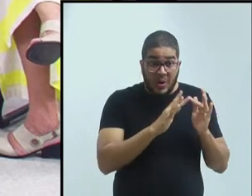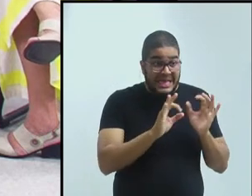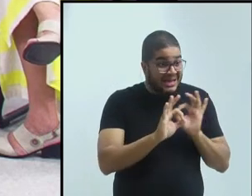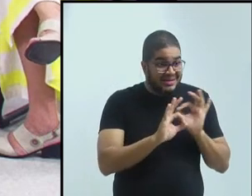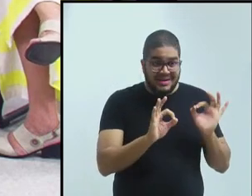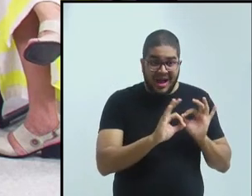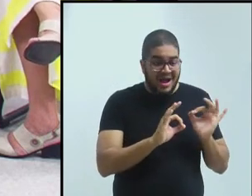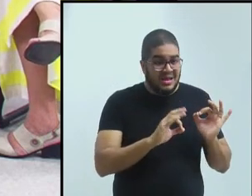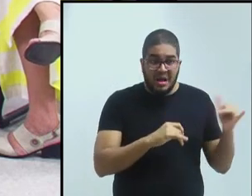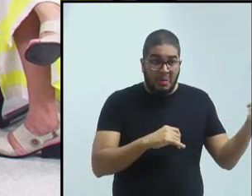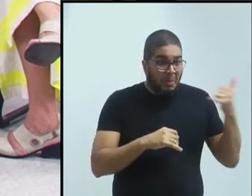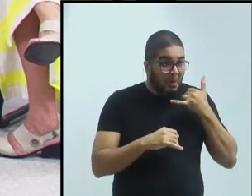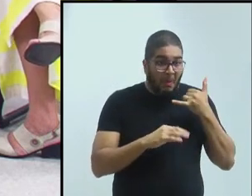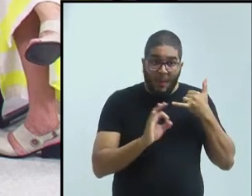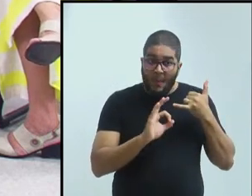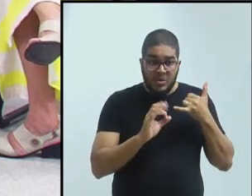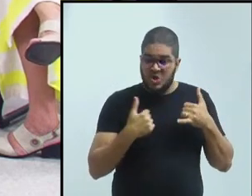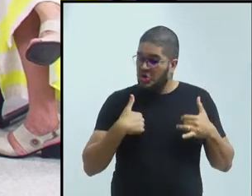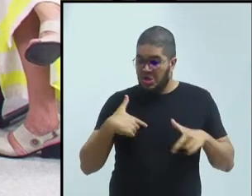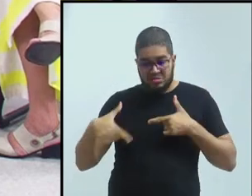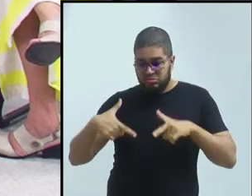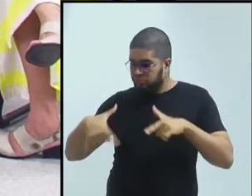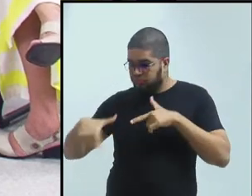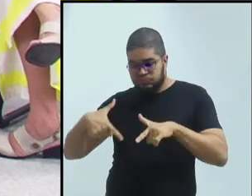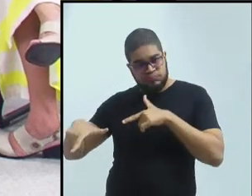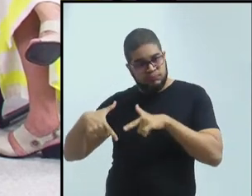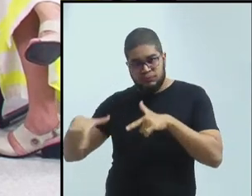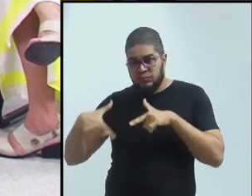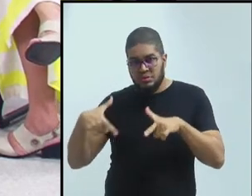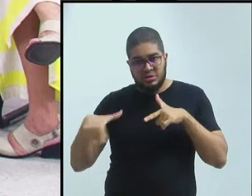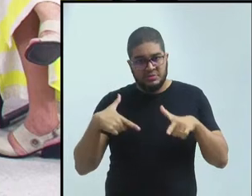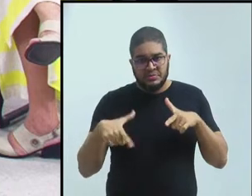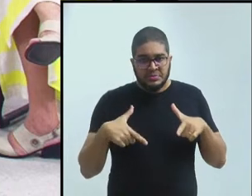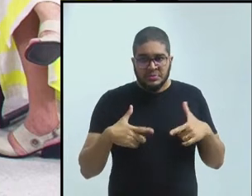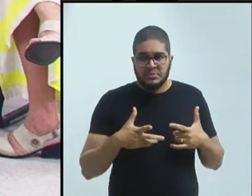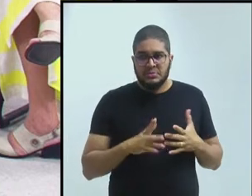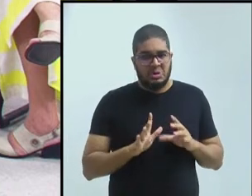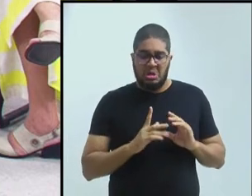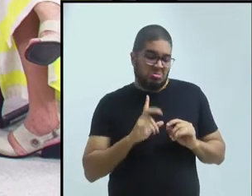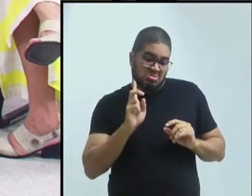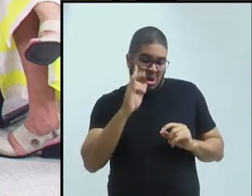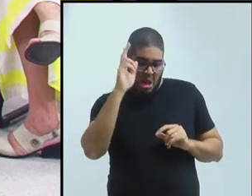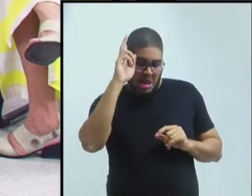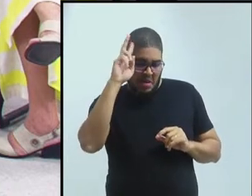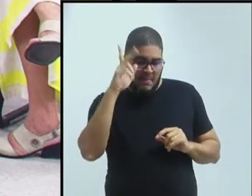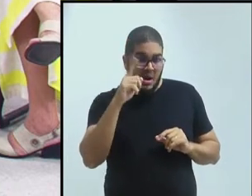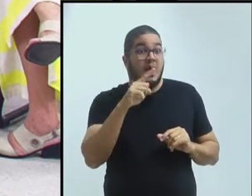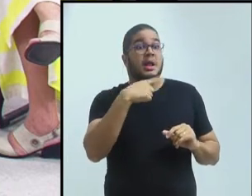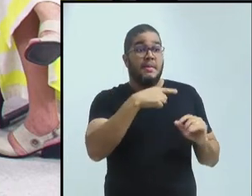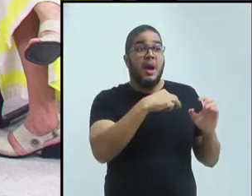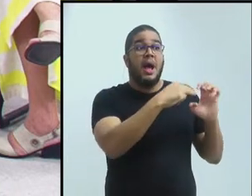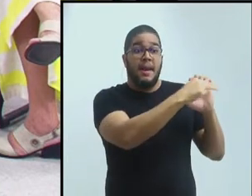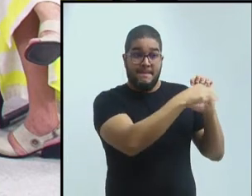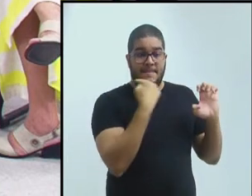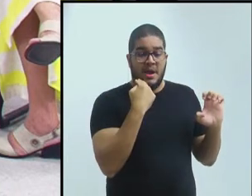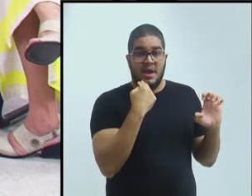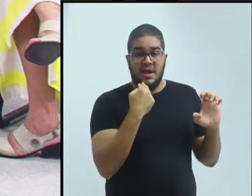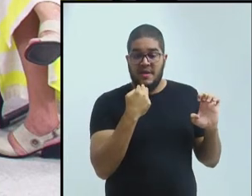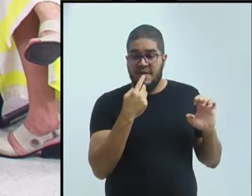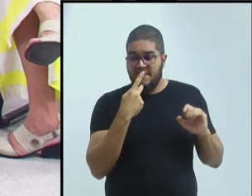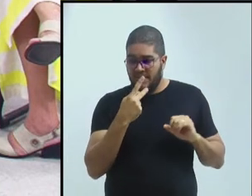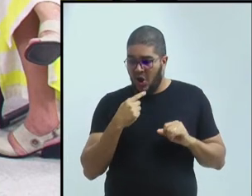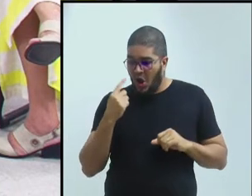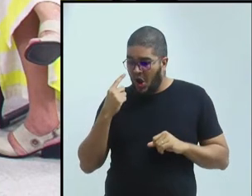aluna. E no corre-corre, a gente também acaba num... e depois de uns dois meses, ela me manda um e-mail dizendo que a